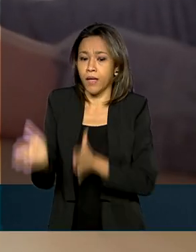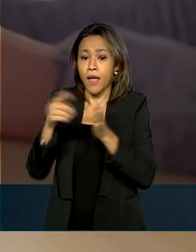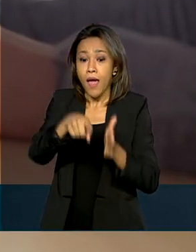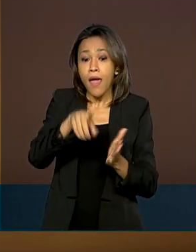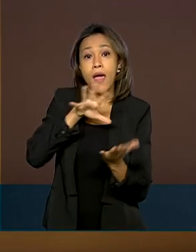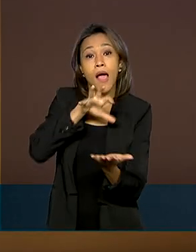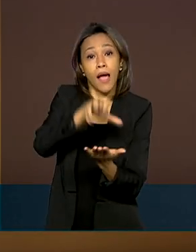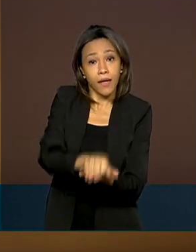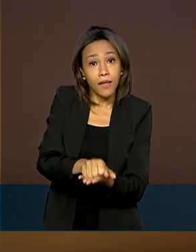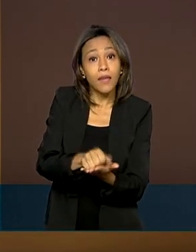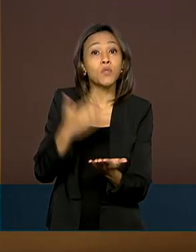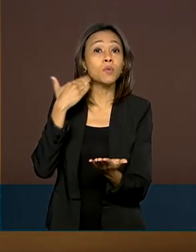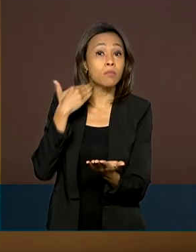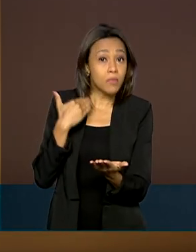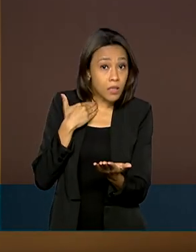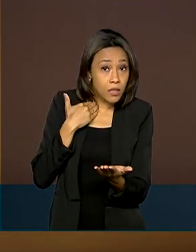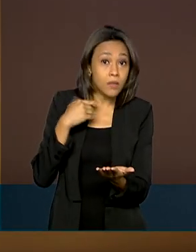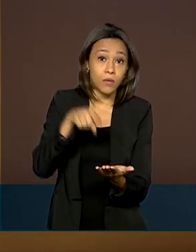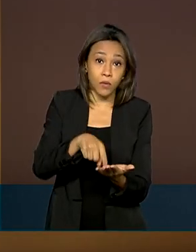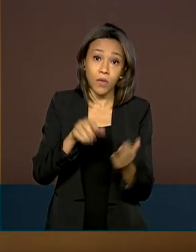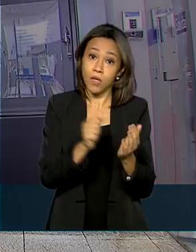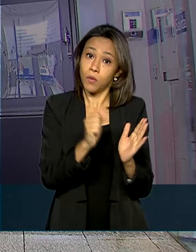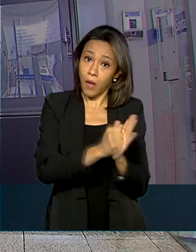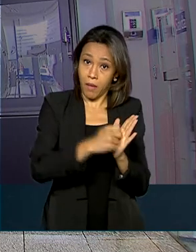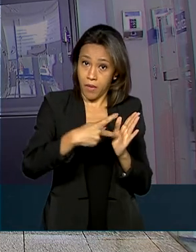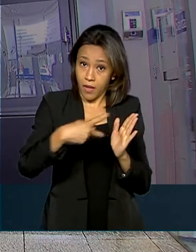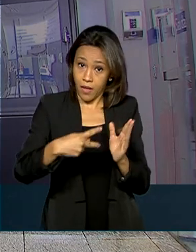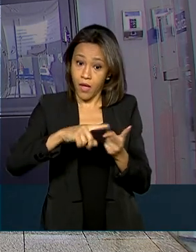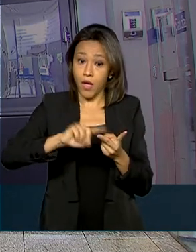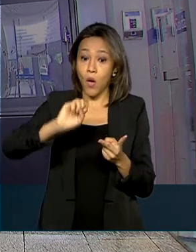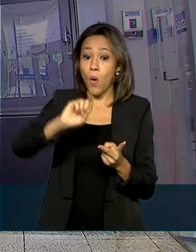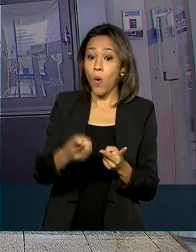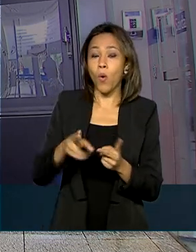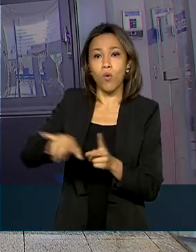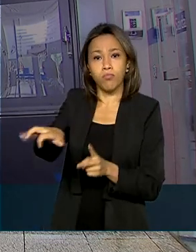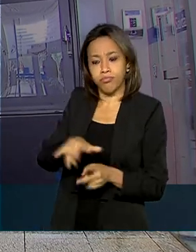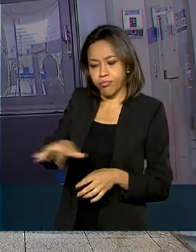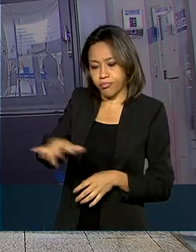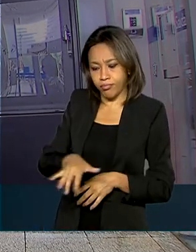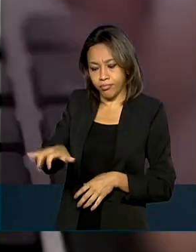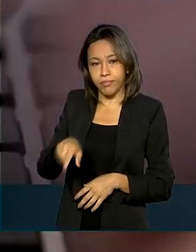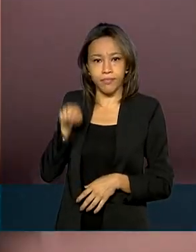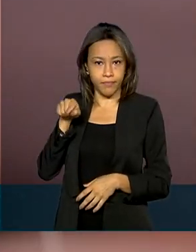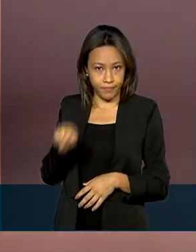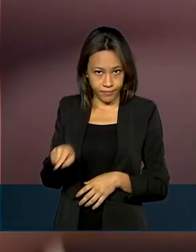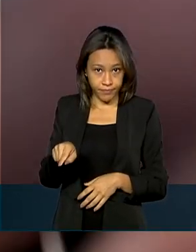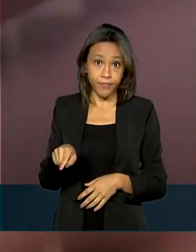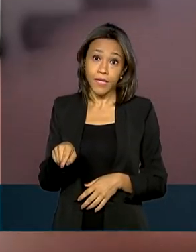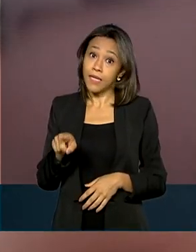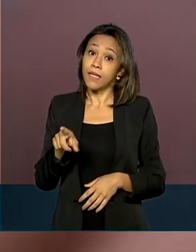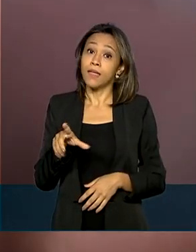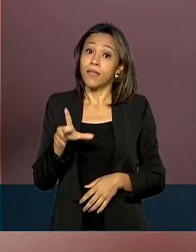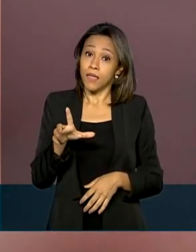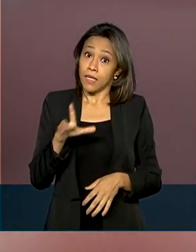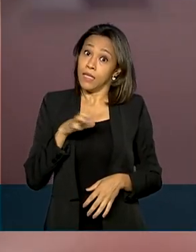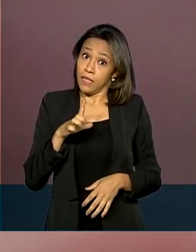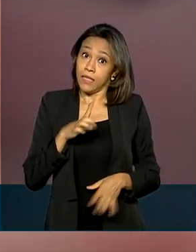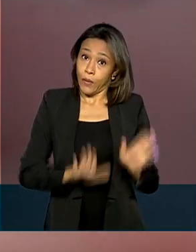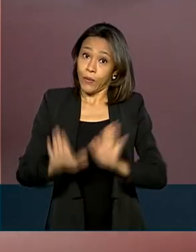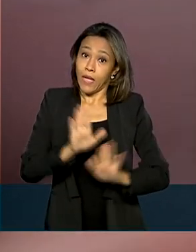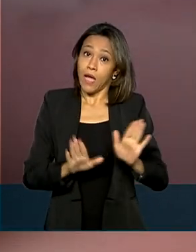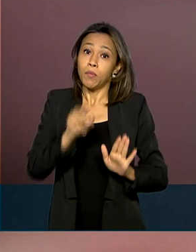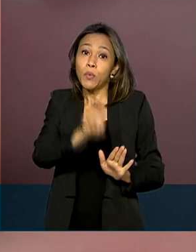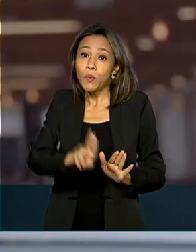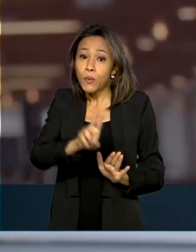próprio banco, seja no aplicativo para celular ou no caixa eletrônico, por exemplo. Os cuidados com o uso do PIX